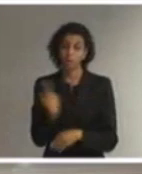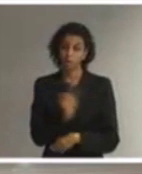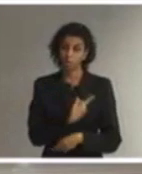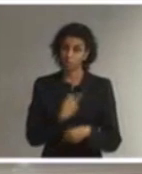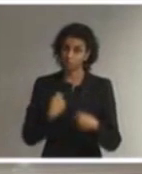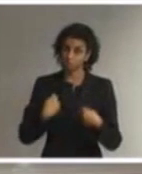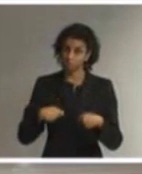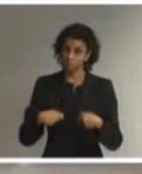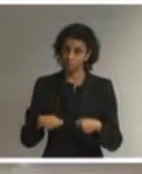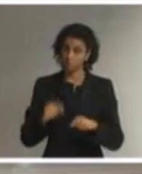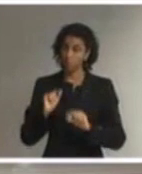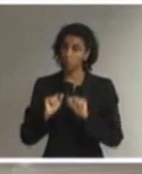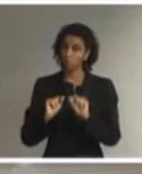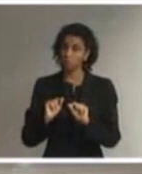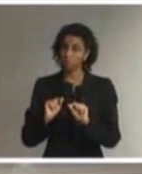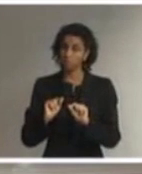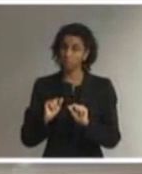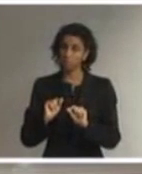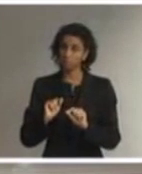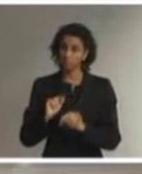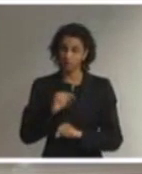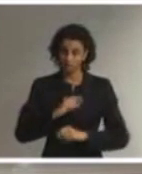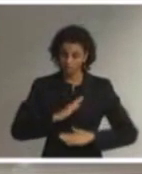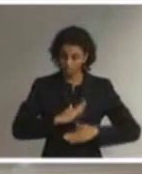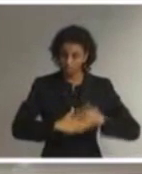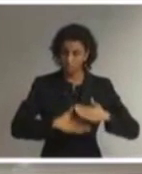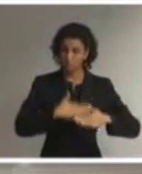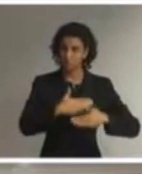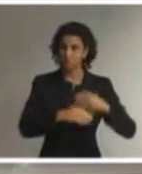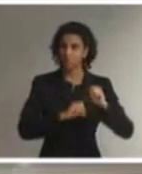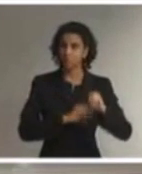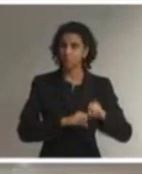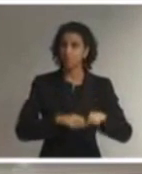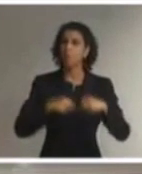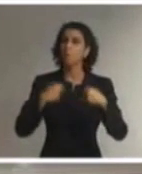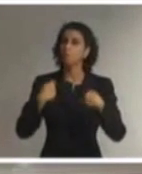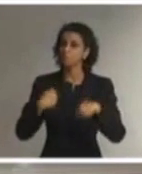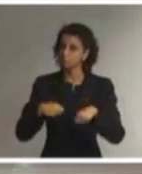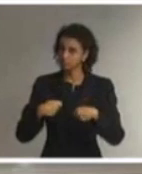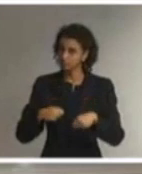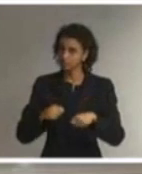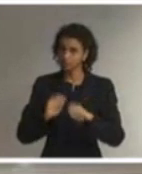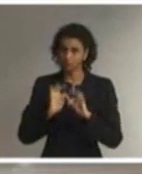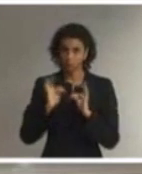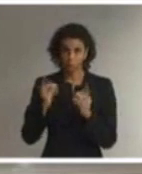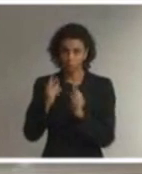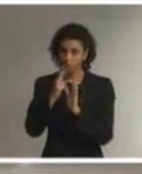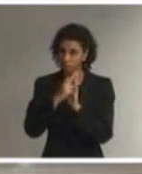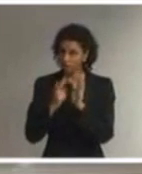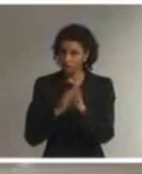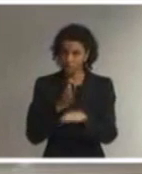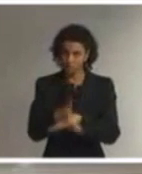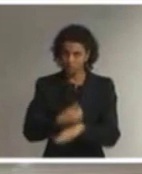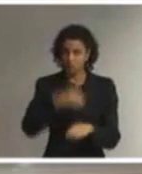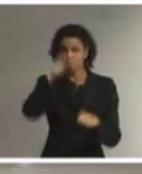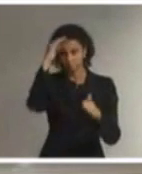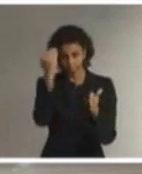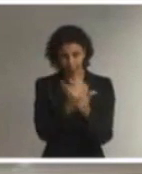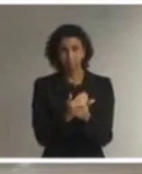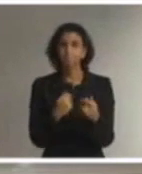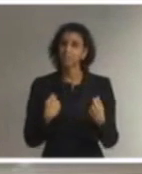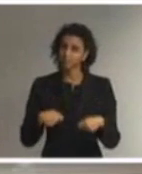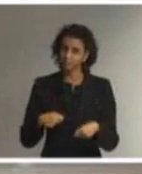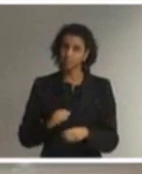neste processo educacional, o cumprimento de todas as regras de acessibilidade.